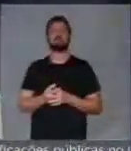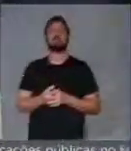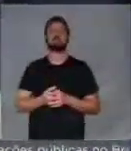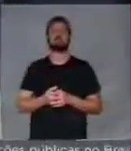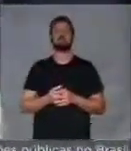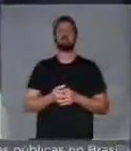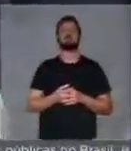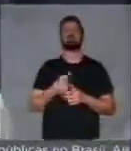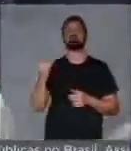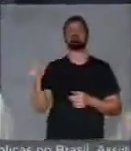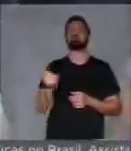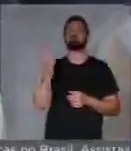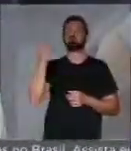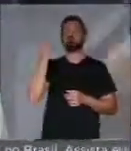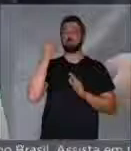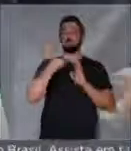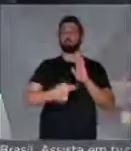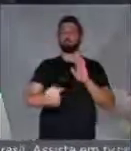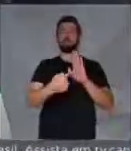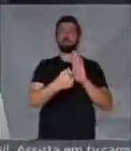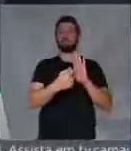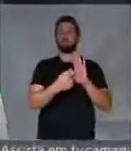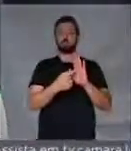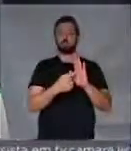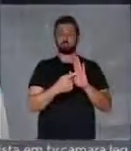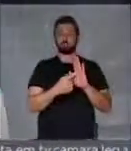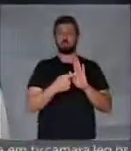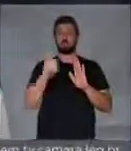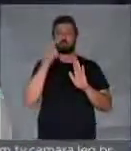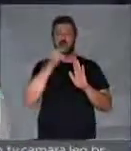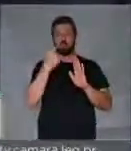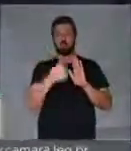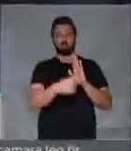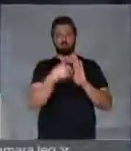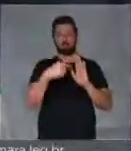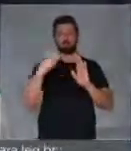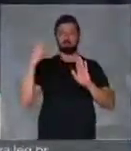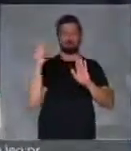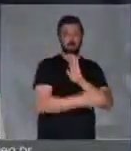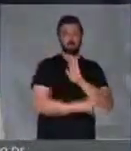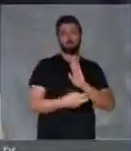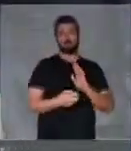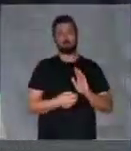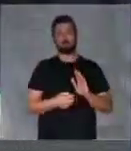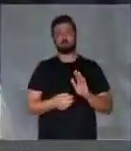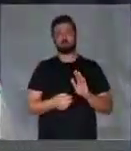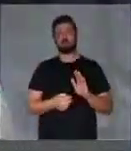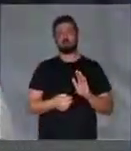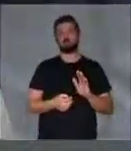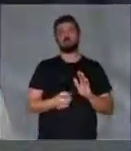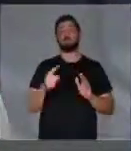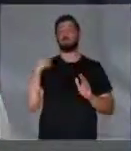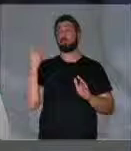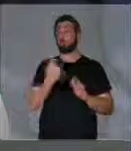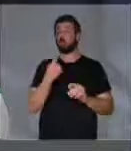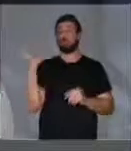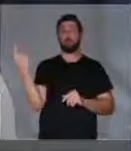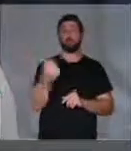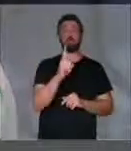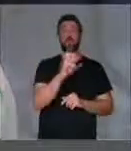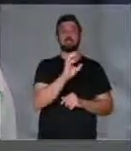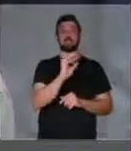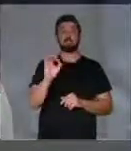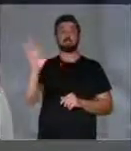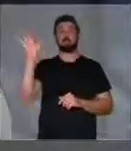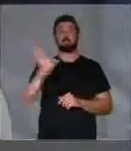da relevância desse projeto e essa derrubada, temos aqui unanimidade entre os partidos,